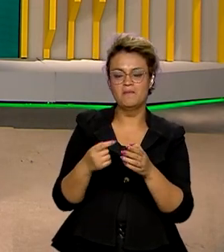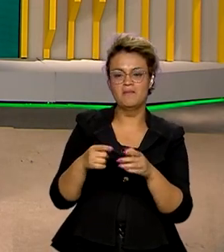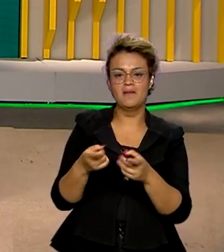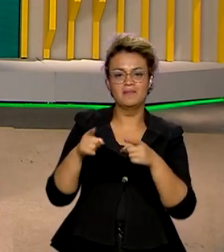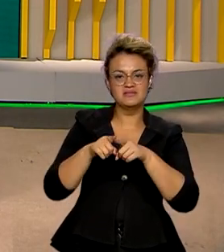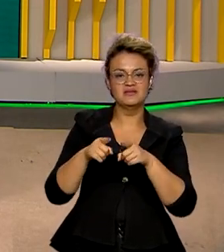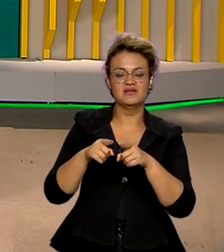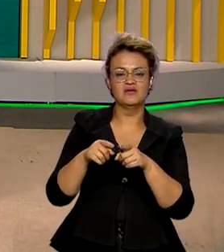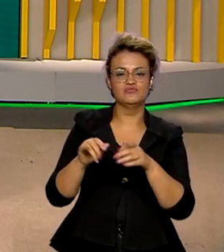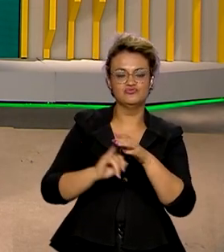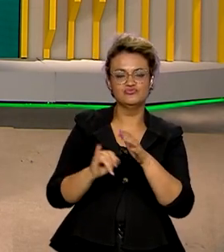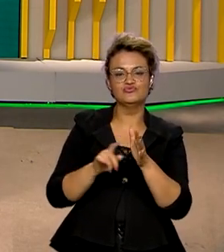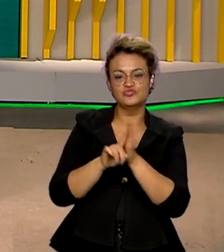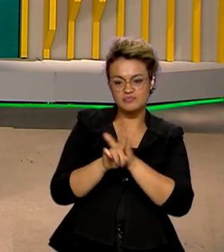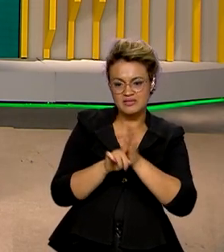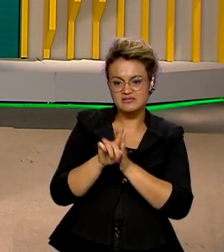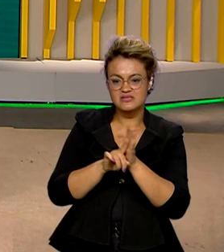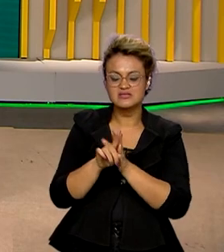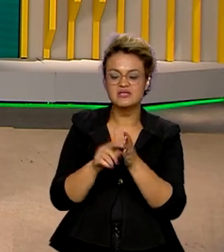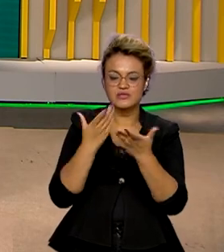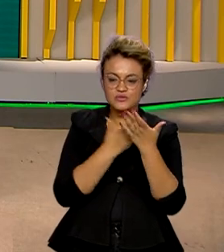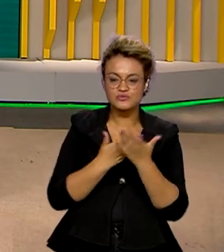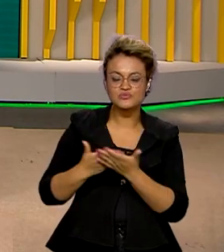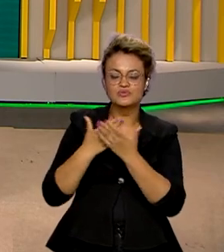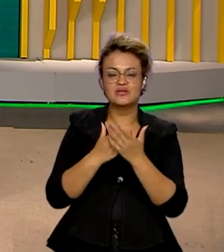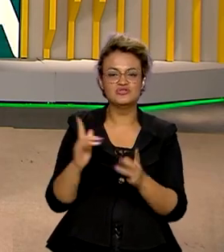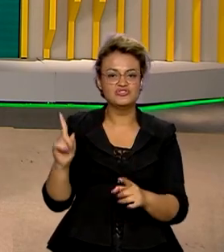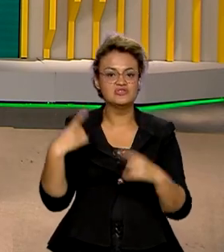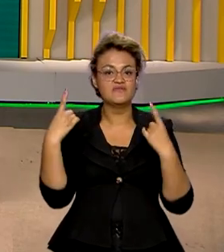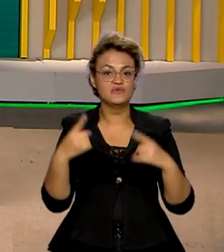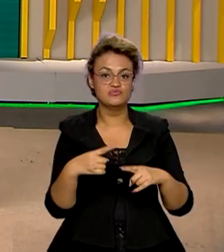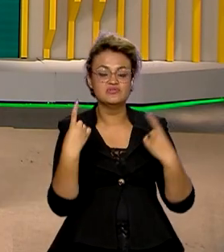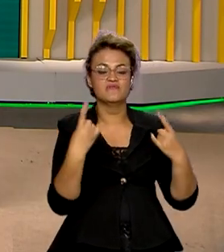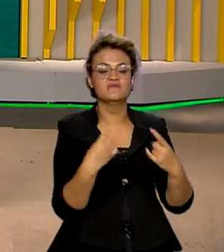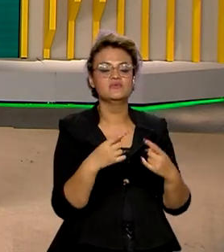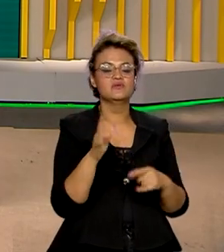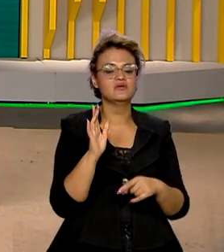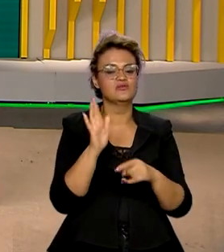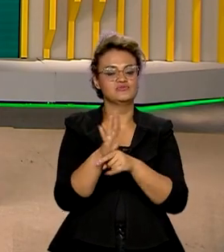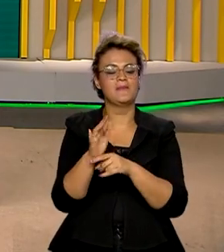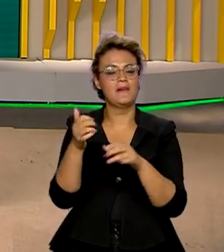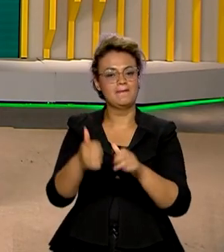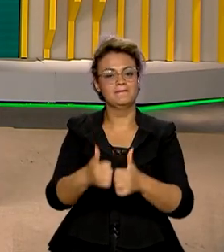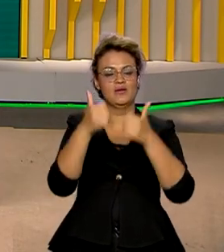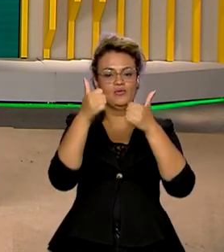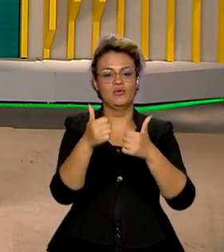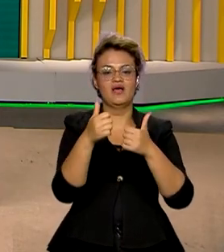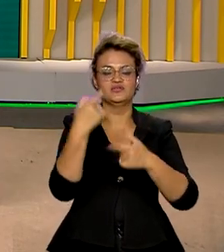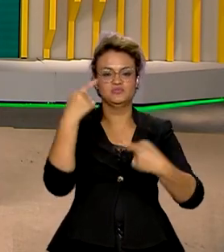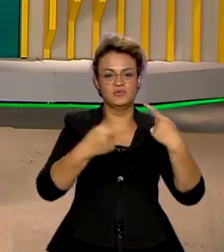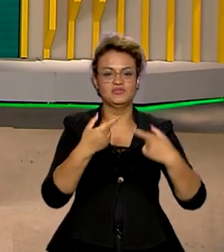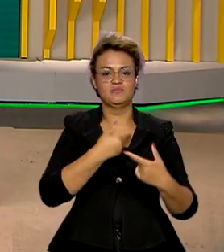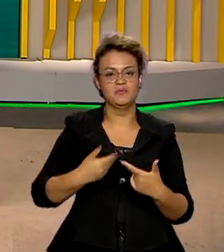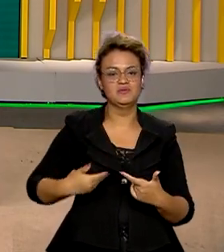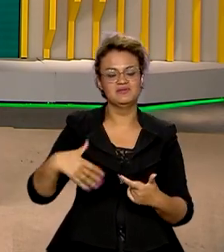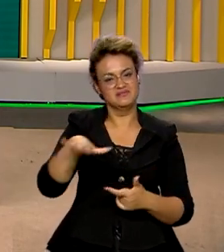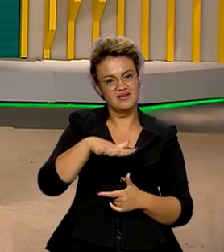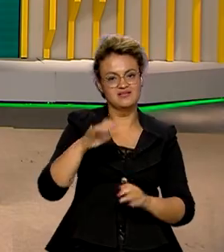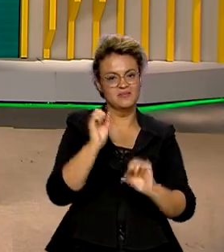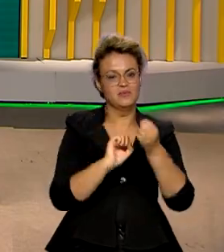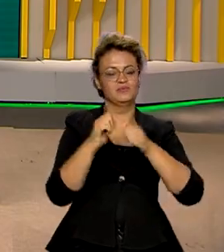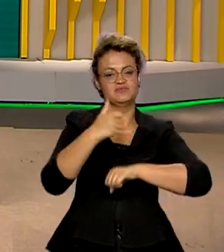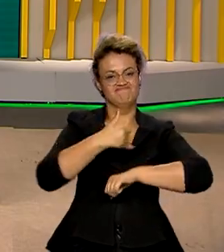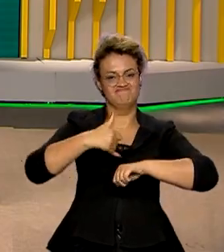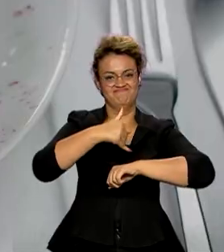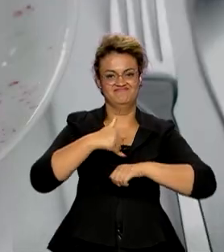instituto nacional que vai estudar os desafios e contribuir para a melhoria de políticas públicas voltadas ao